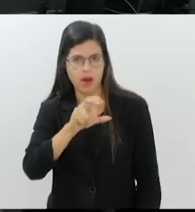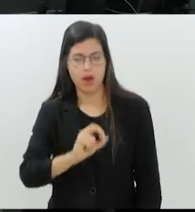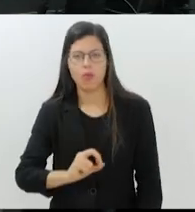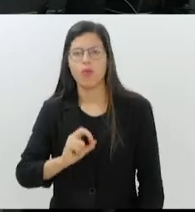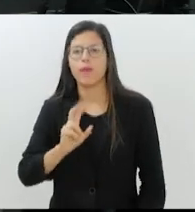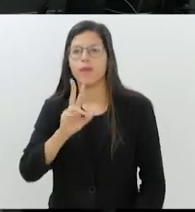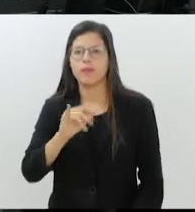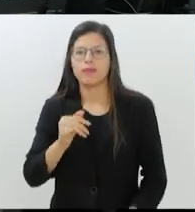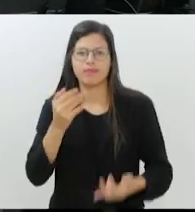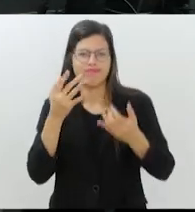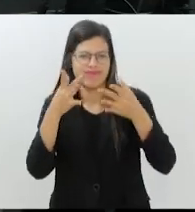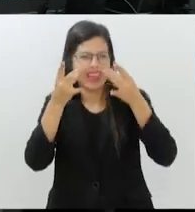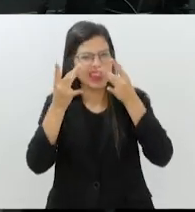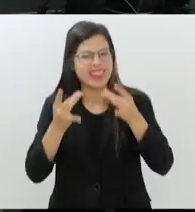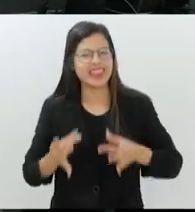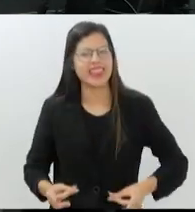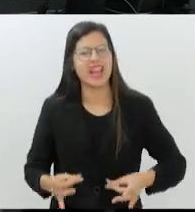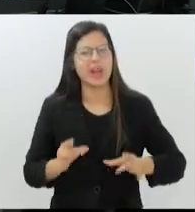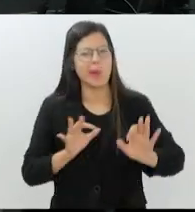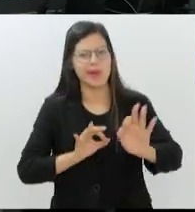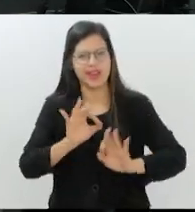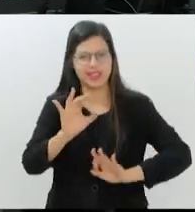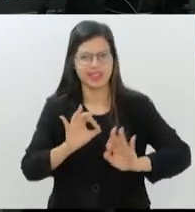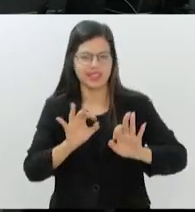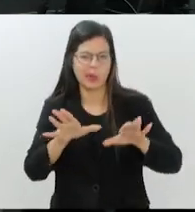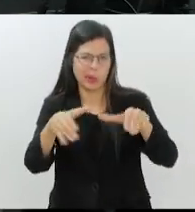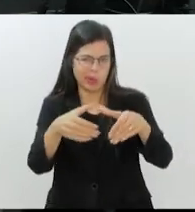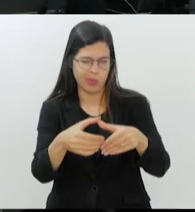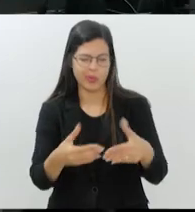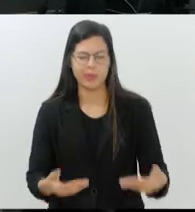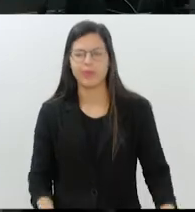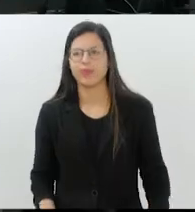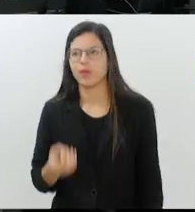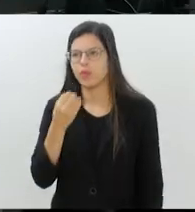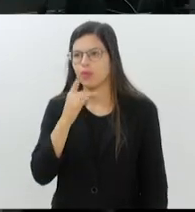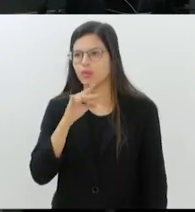nos contar mais detalhes dessa organização filantrópica. Bom dia, PV.